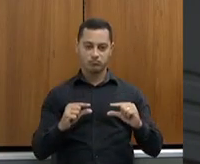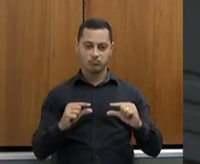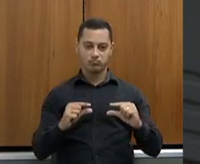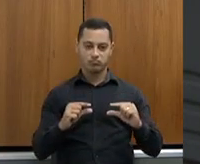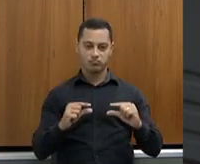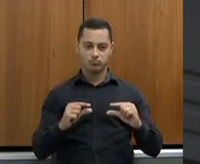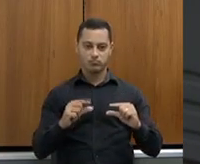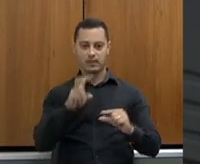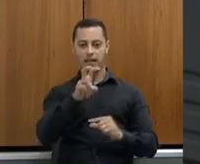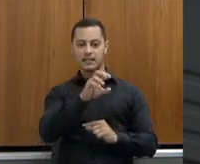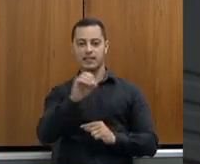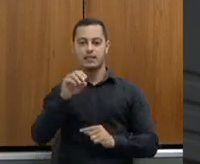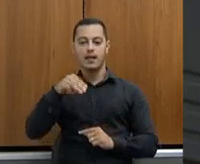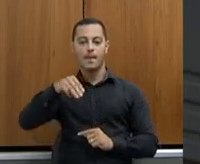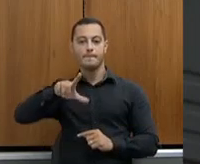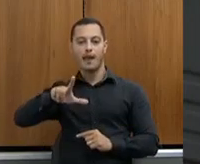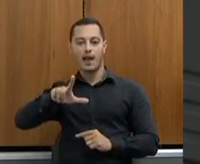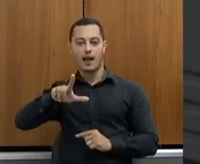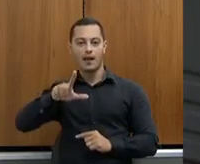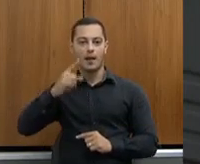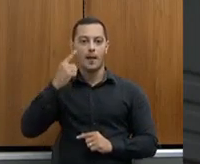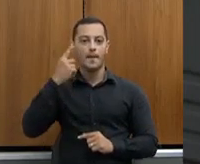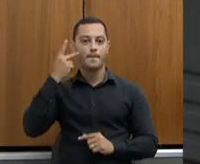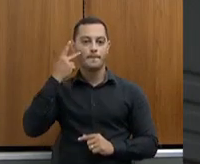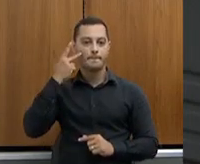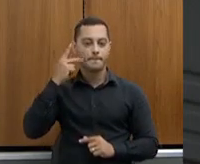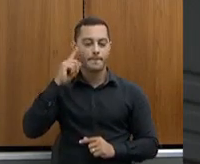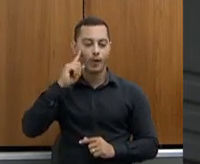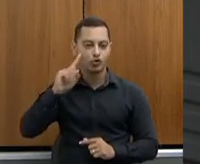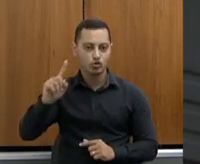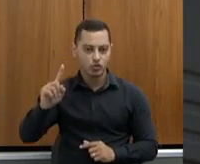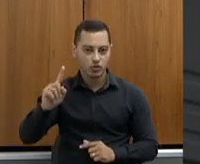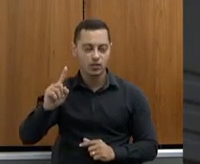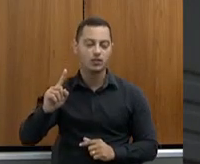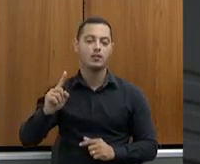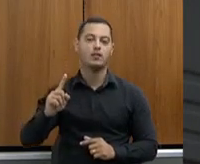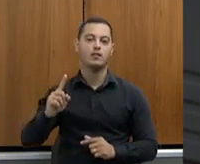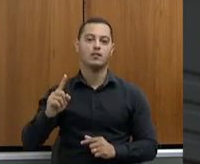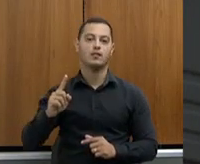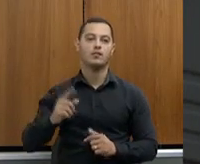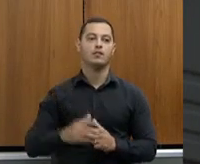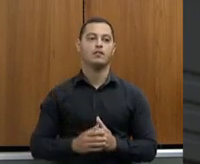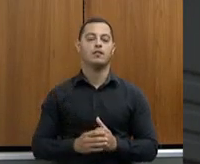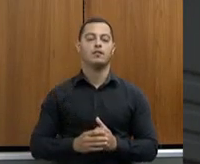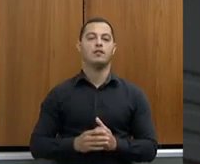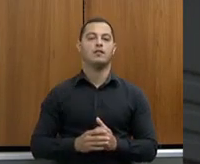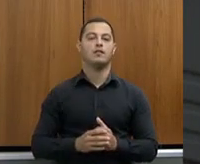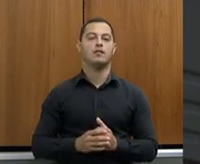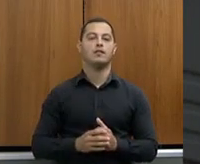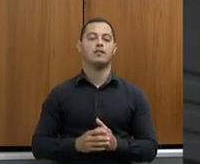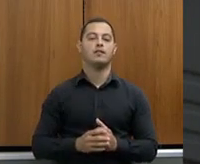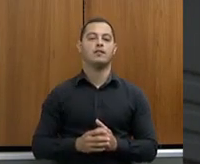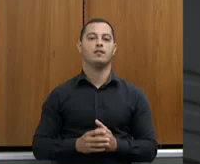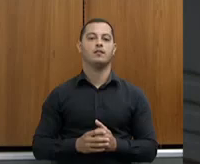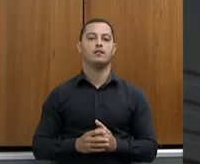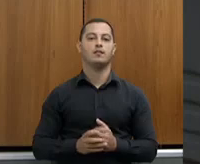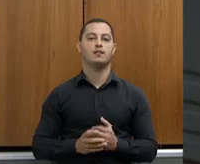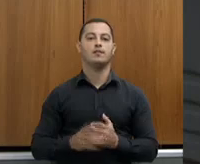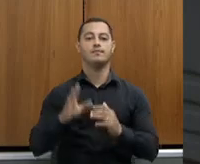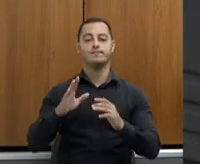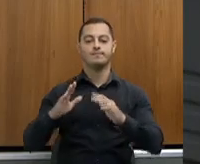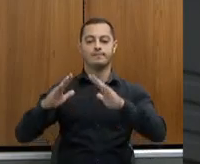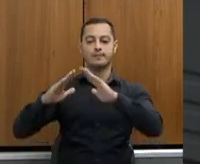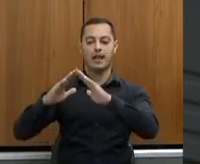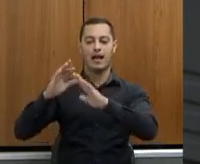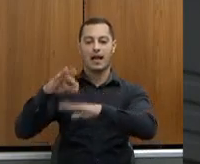dia, durante 20 dias até depois da vacinação pela reação vacinal, no toalete que se faz nos frigoríficos